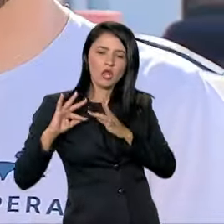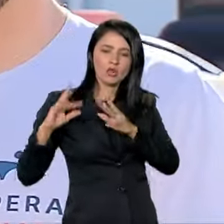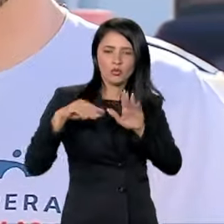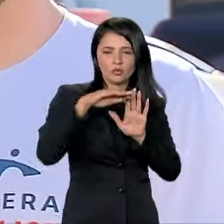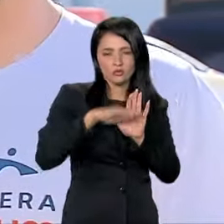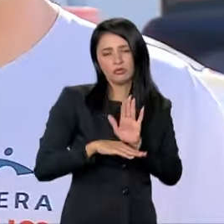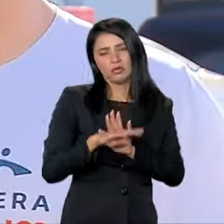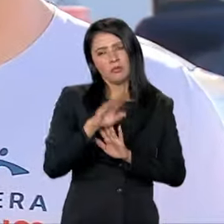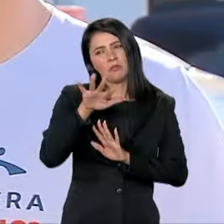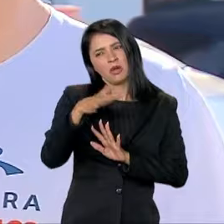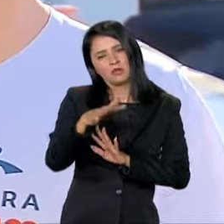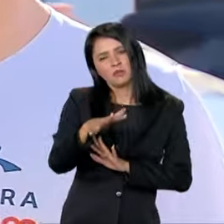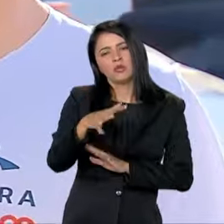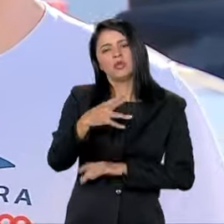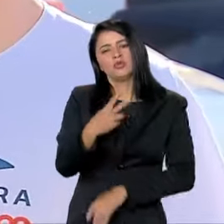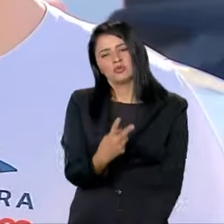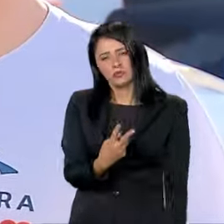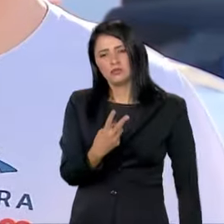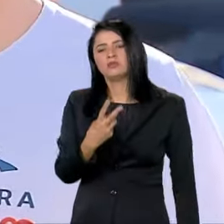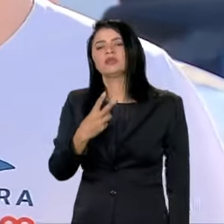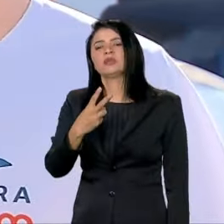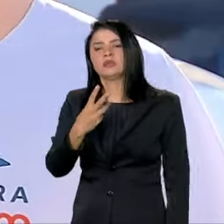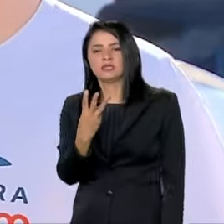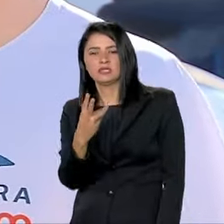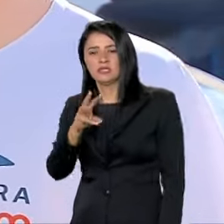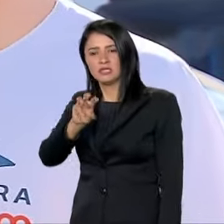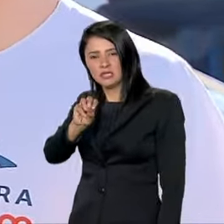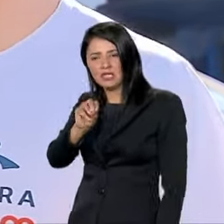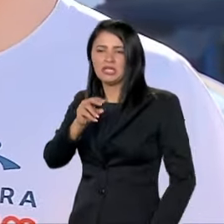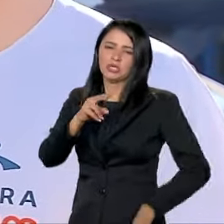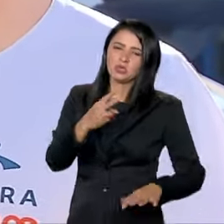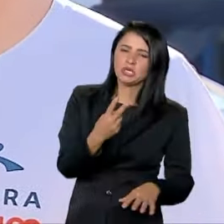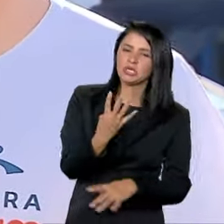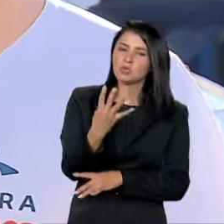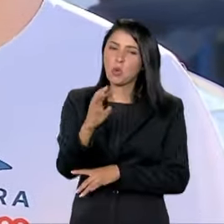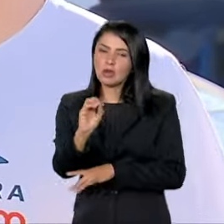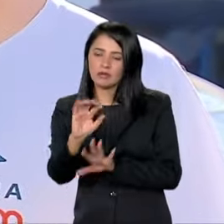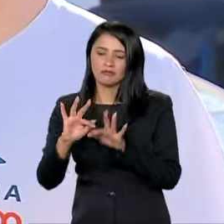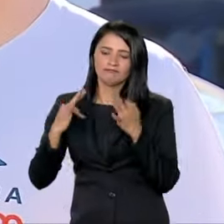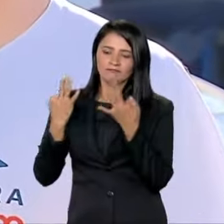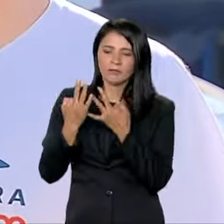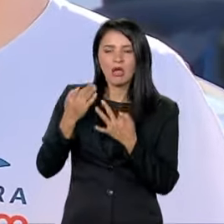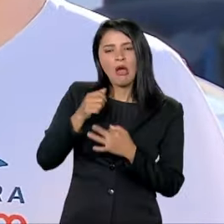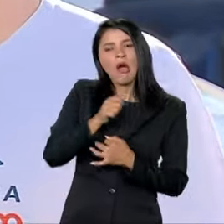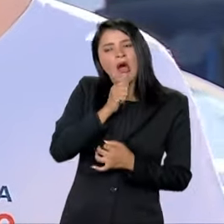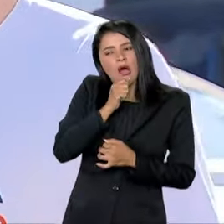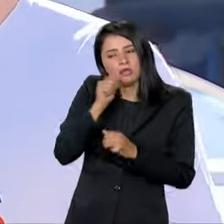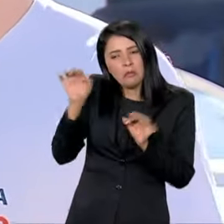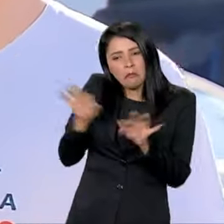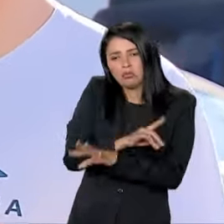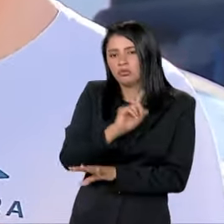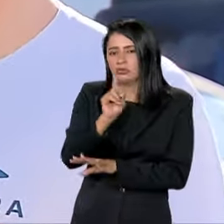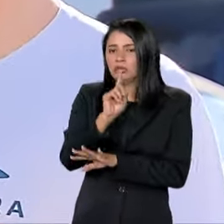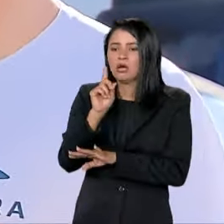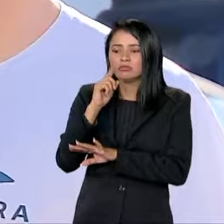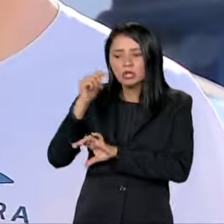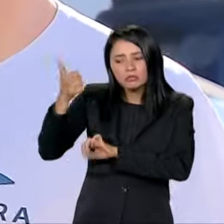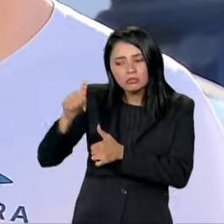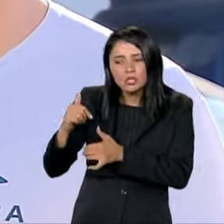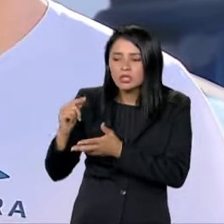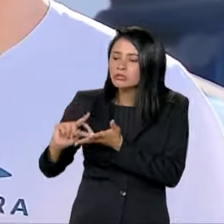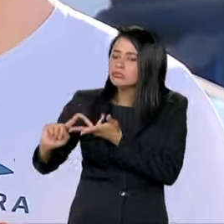nós estamos falando de cerca de 230, 240 famílias. Nós ainda estamos fechando o levantamento dos novos casos de